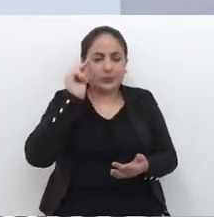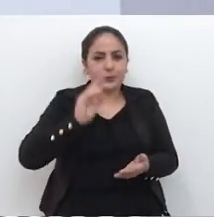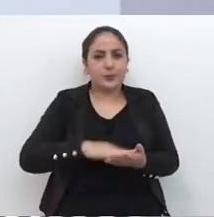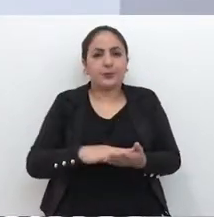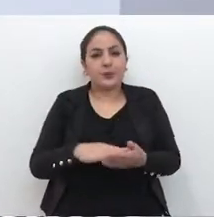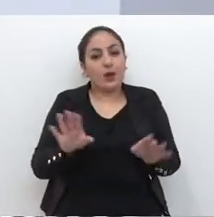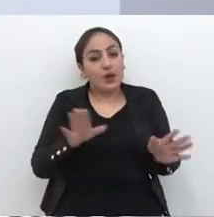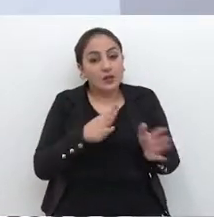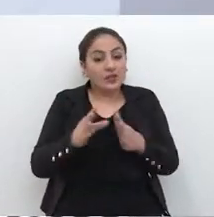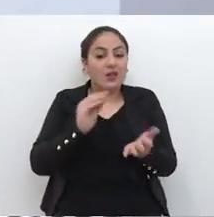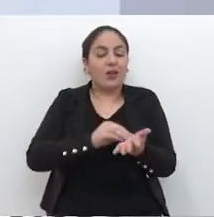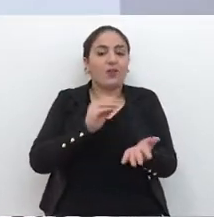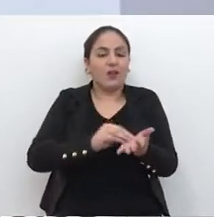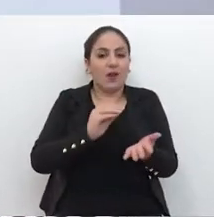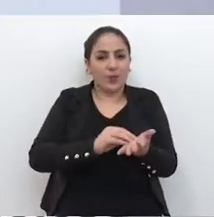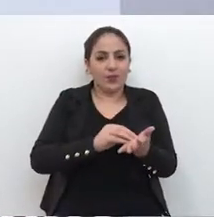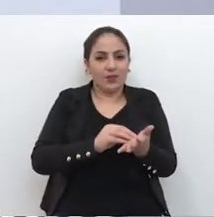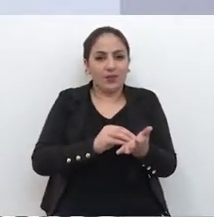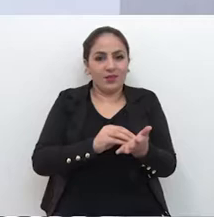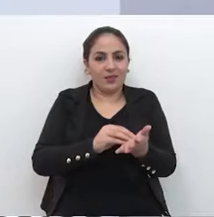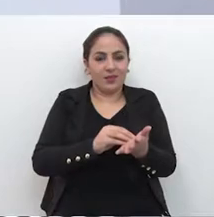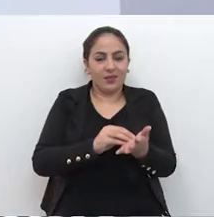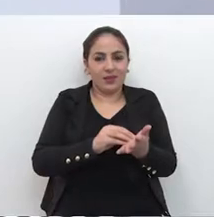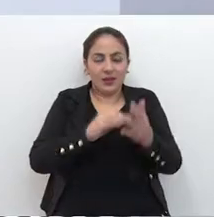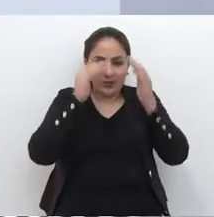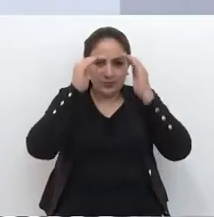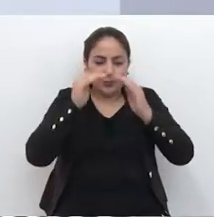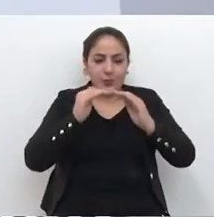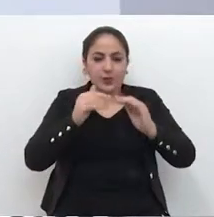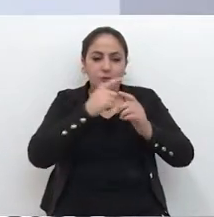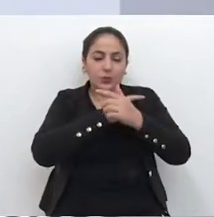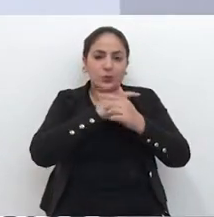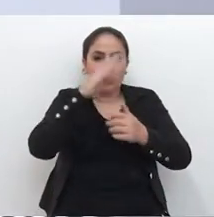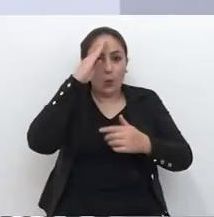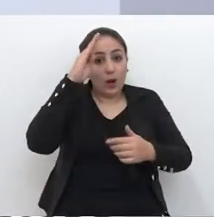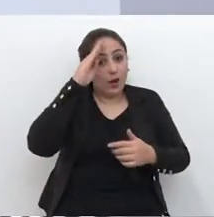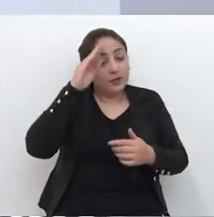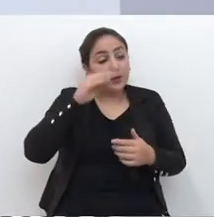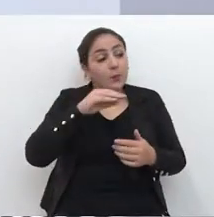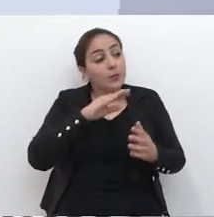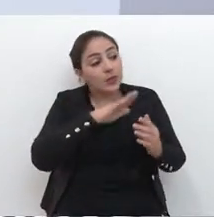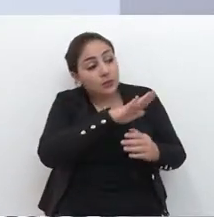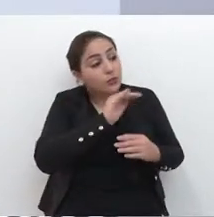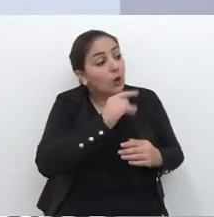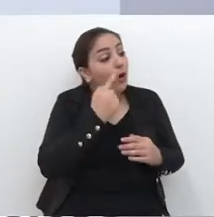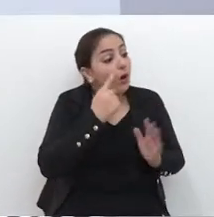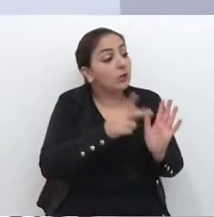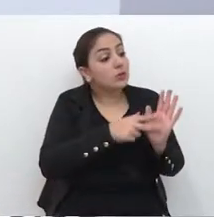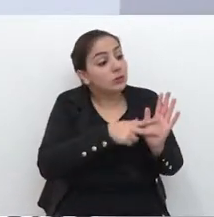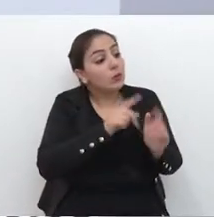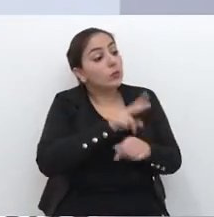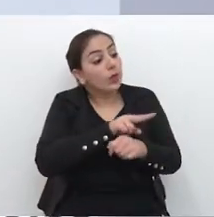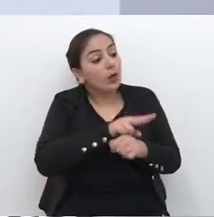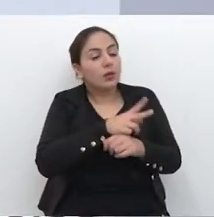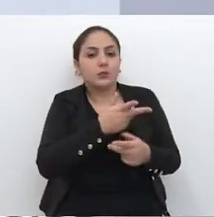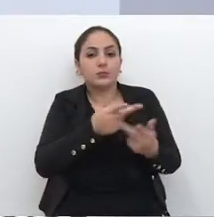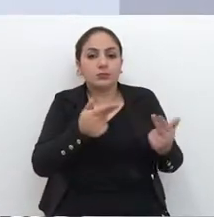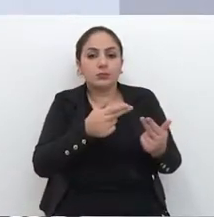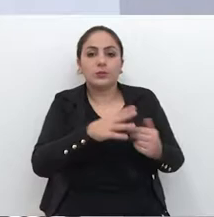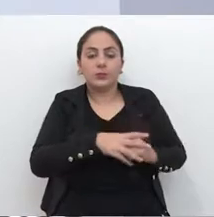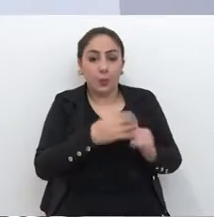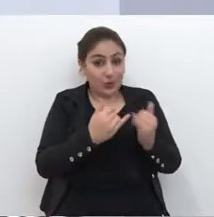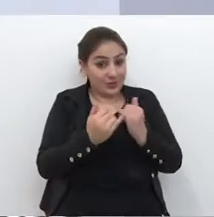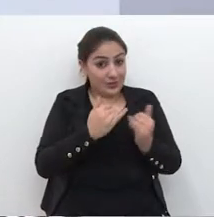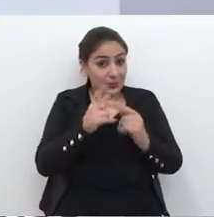Então, às vezes, há até uma falta de respeito com os guardas que chegam para chamar a atenção de um ou de outro por algum comportamento no Parque da Gare,